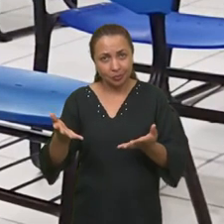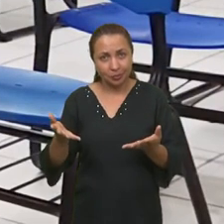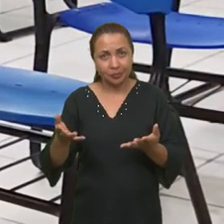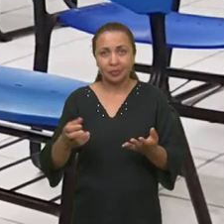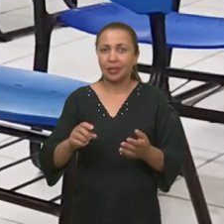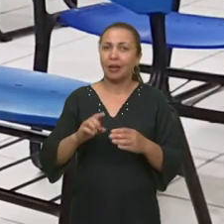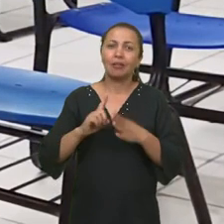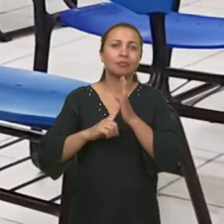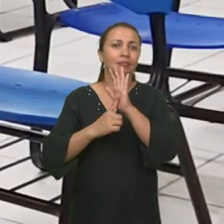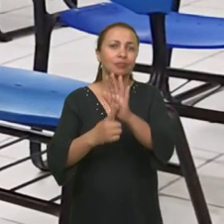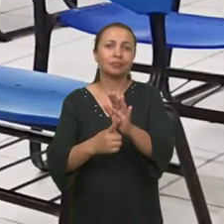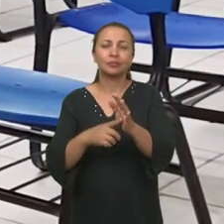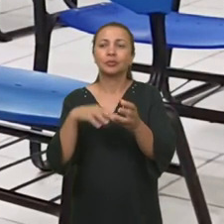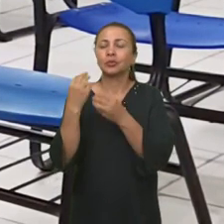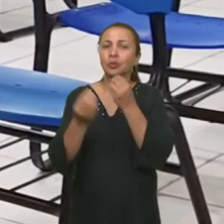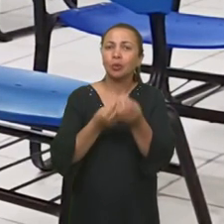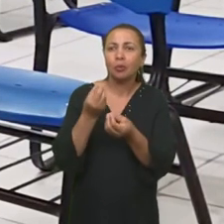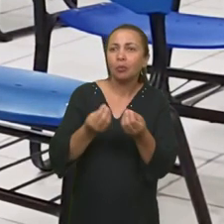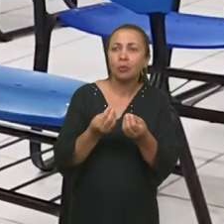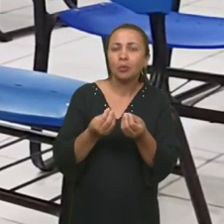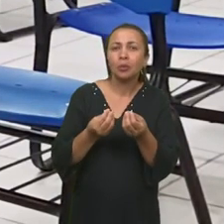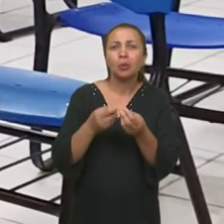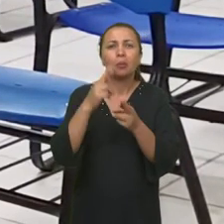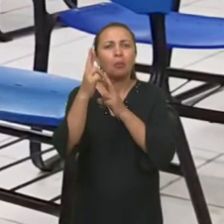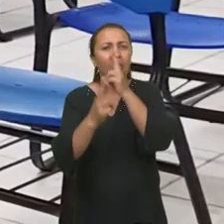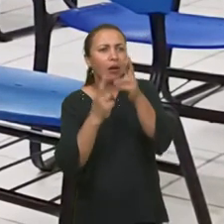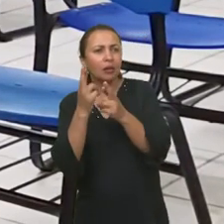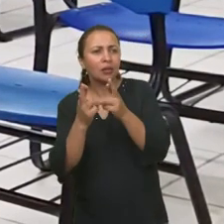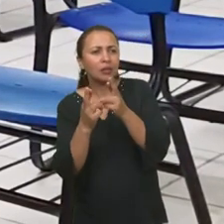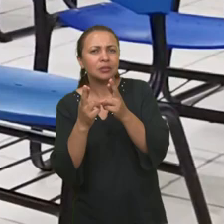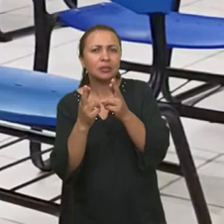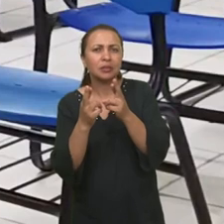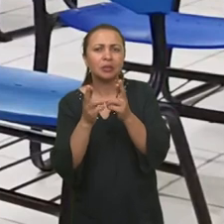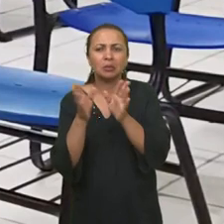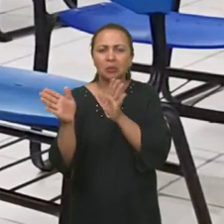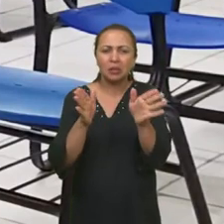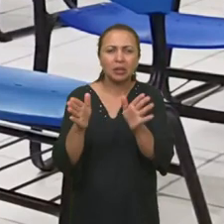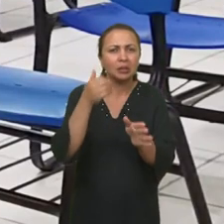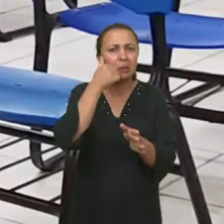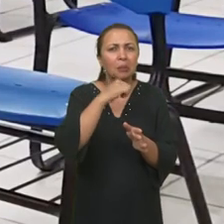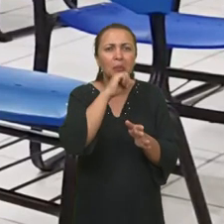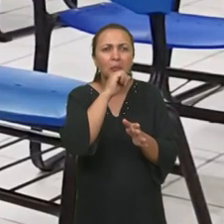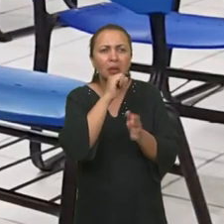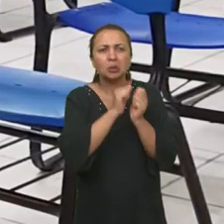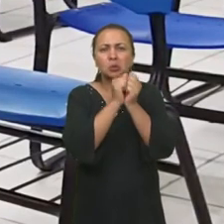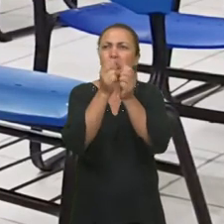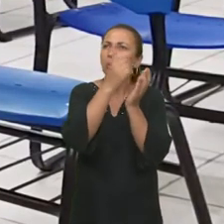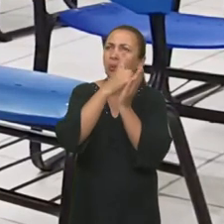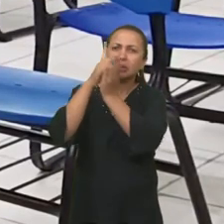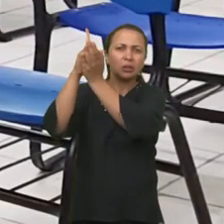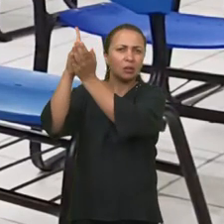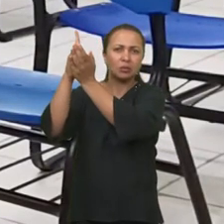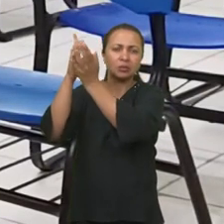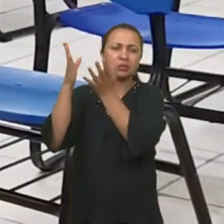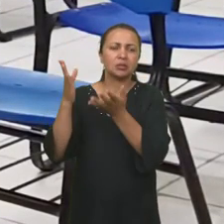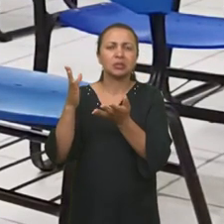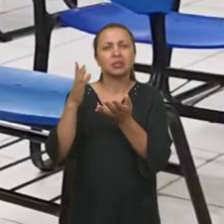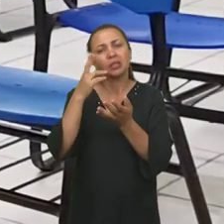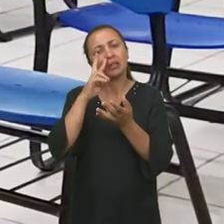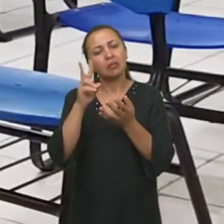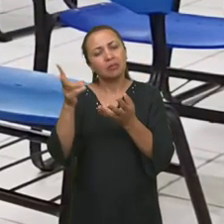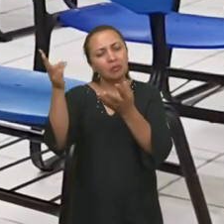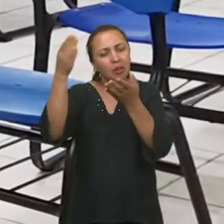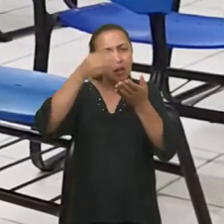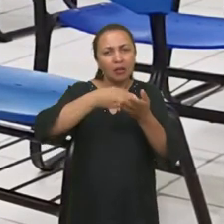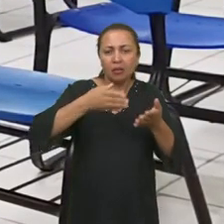mais na atualidade, ela é apresentada como uma relação que não deveria ter acontecido entre a mãe dela e um dos deuses